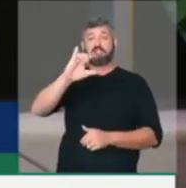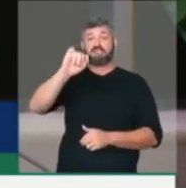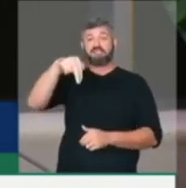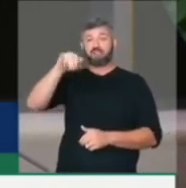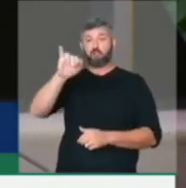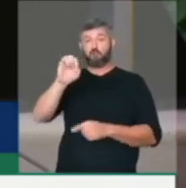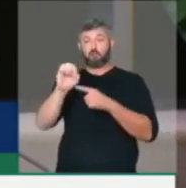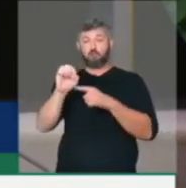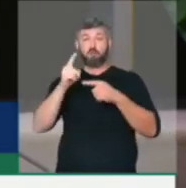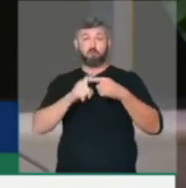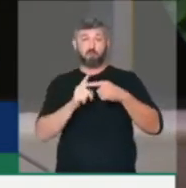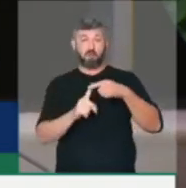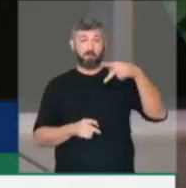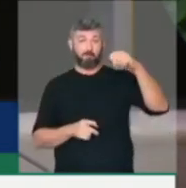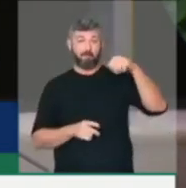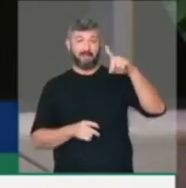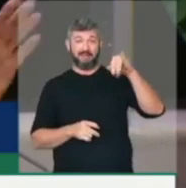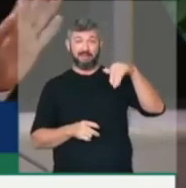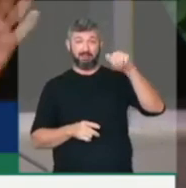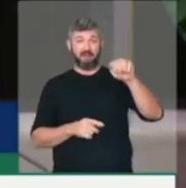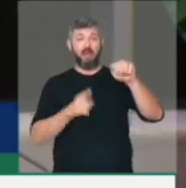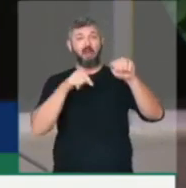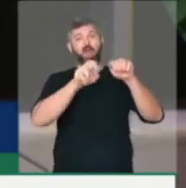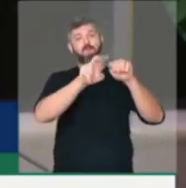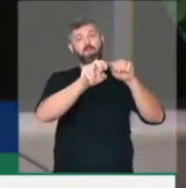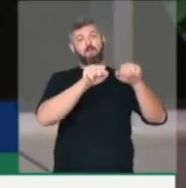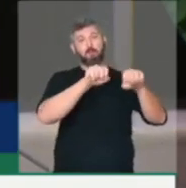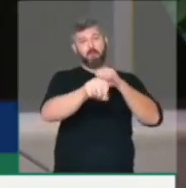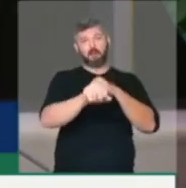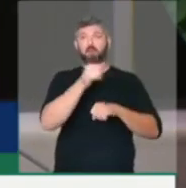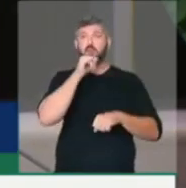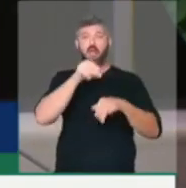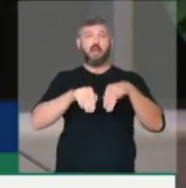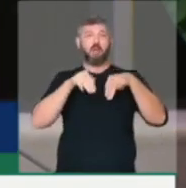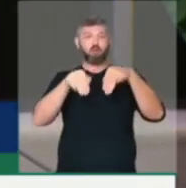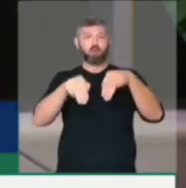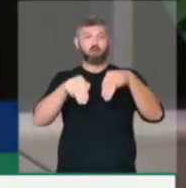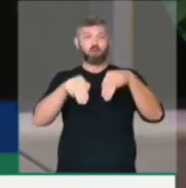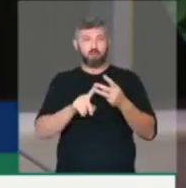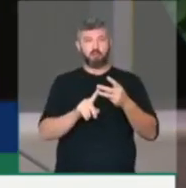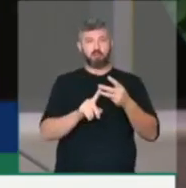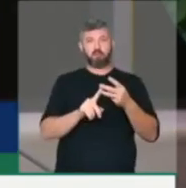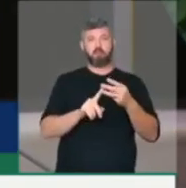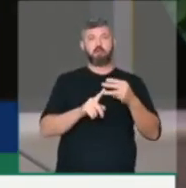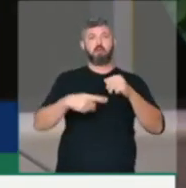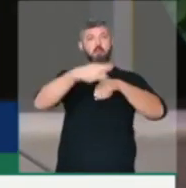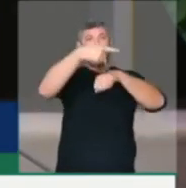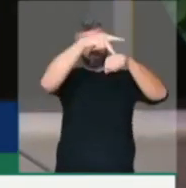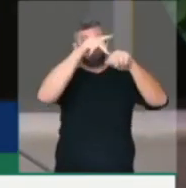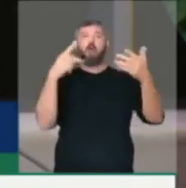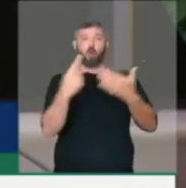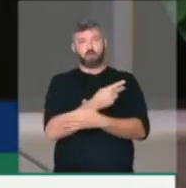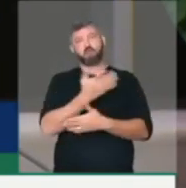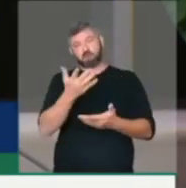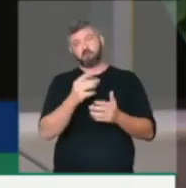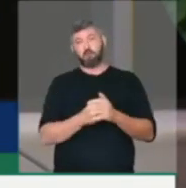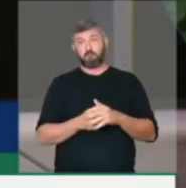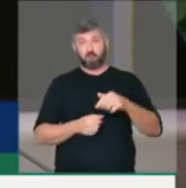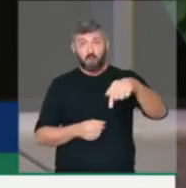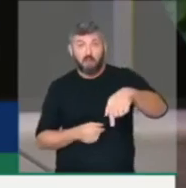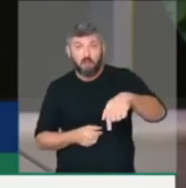quando quem mata é o vírus. Isso aconteceu na Austrália, isso aconteceu em alguns outros lugares. Aqui